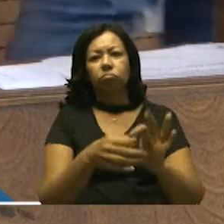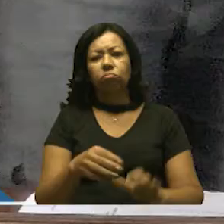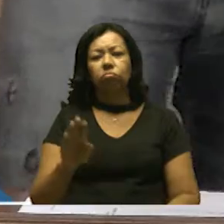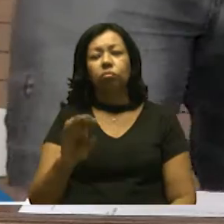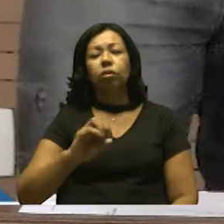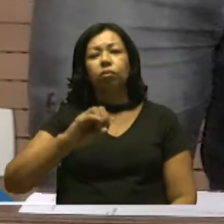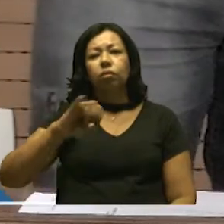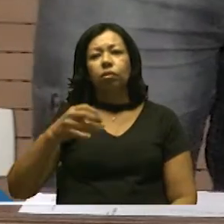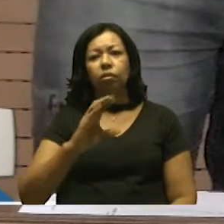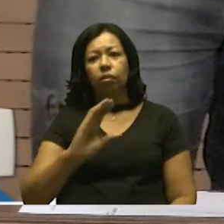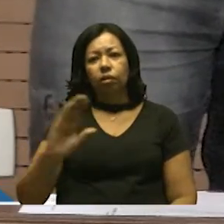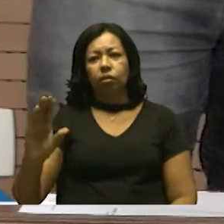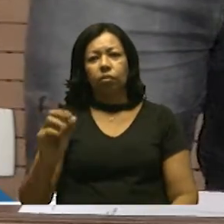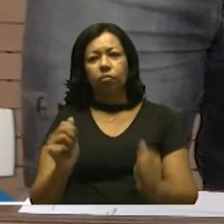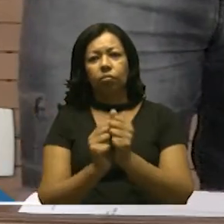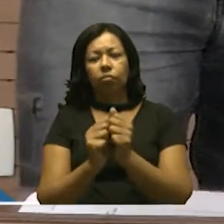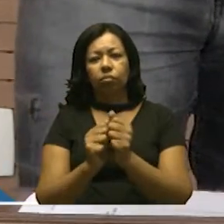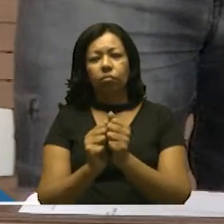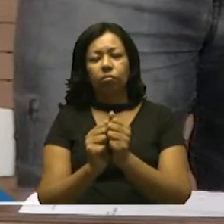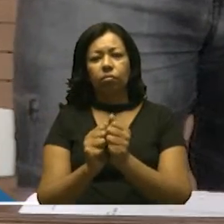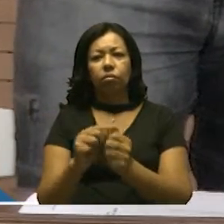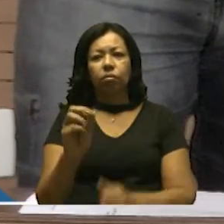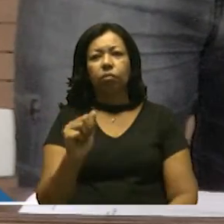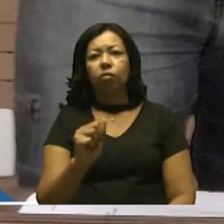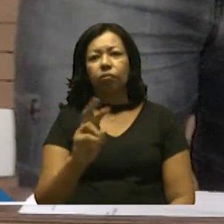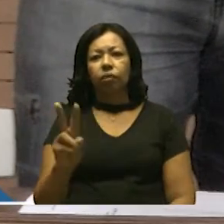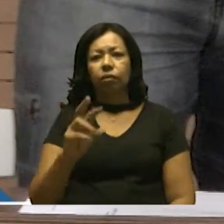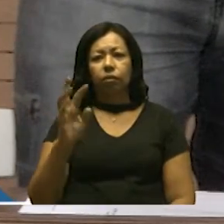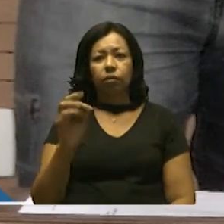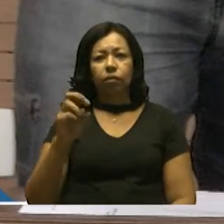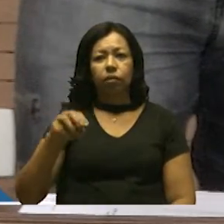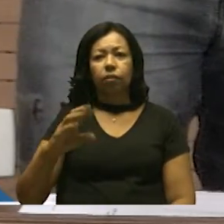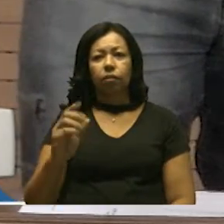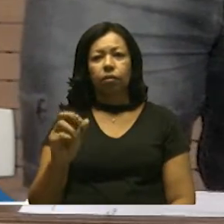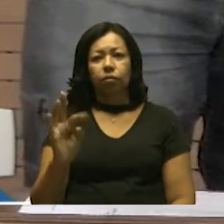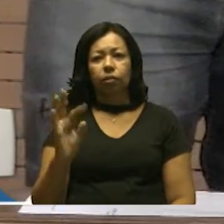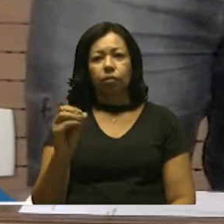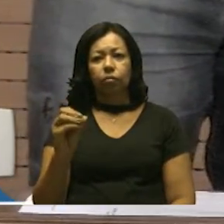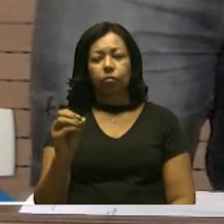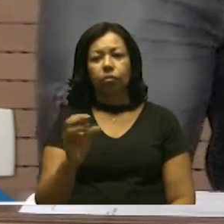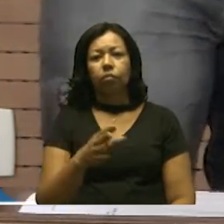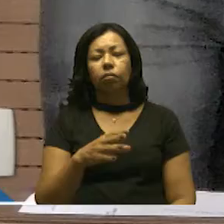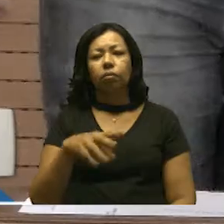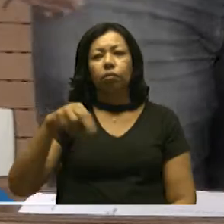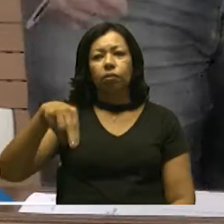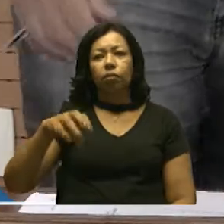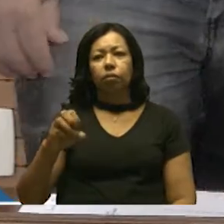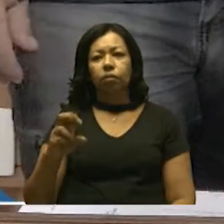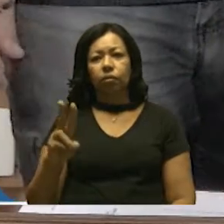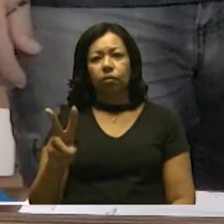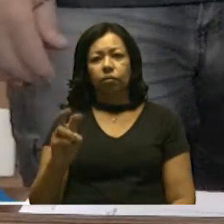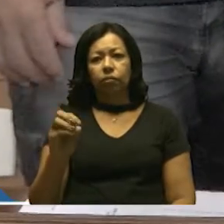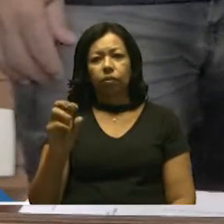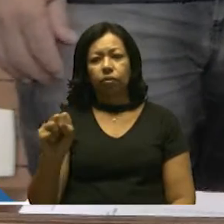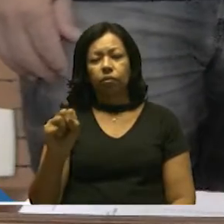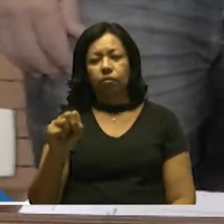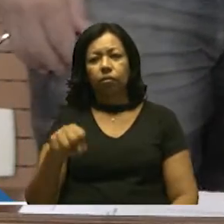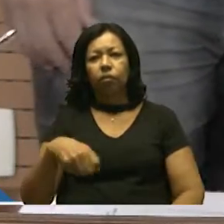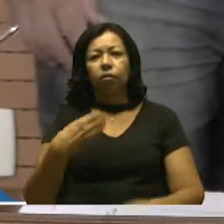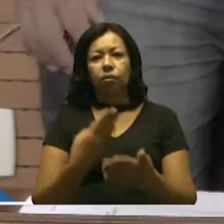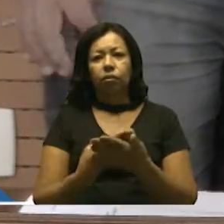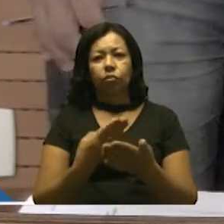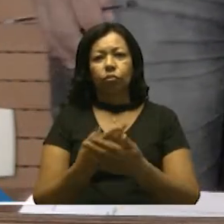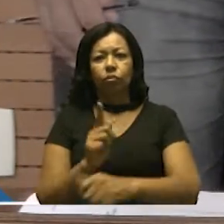bairro Jardim Casqueiro com a avenida Tancredo de Almeida Neves. Gestões visando o estudo e criação